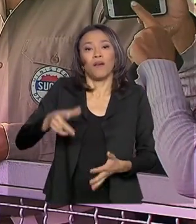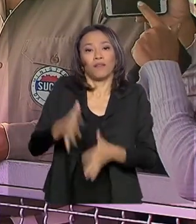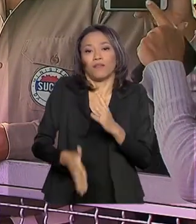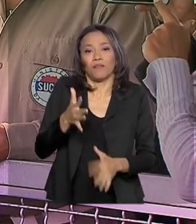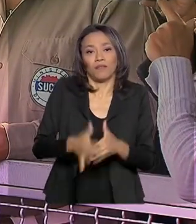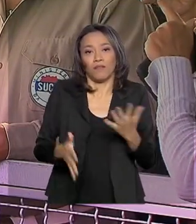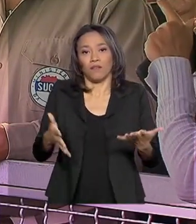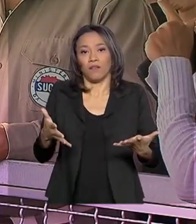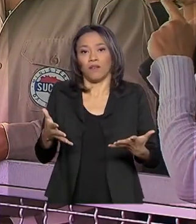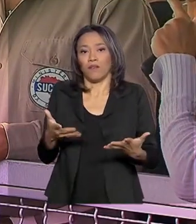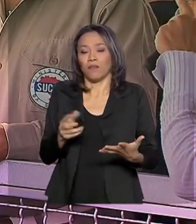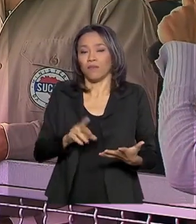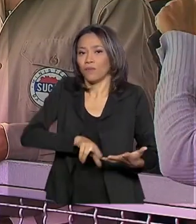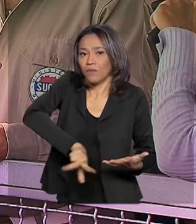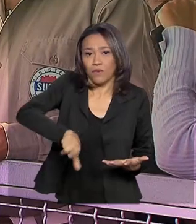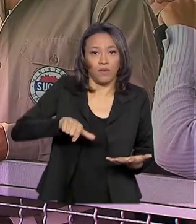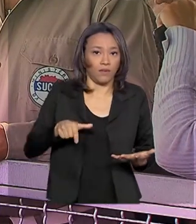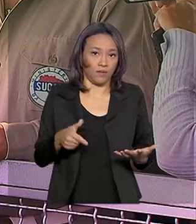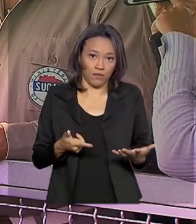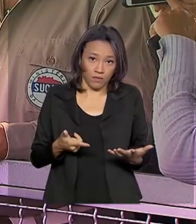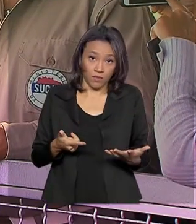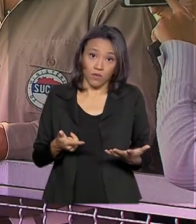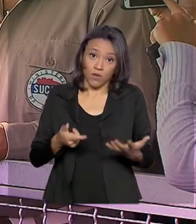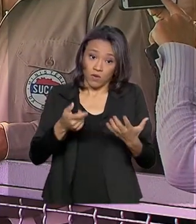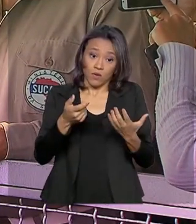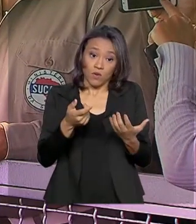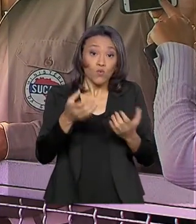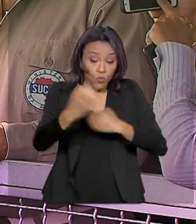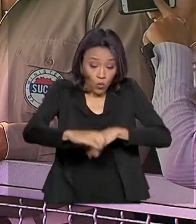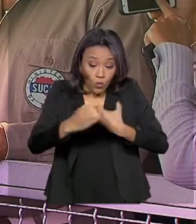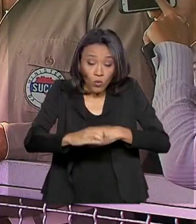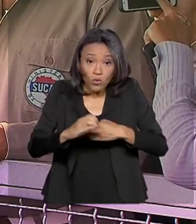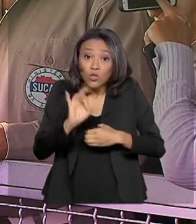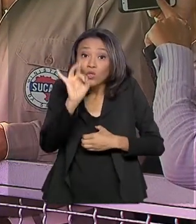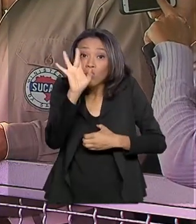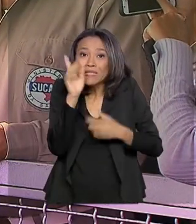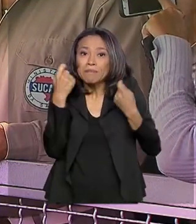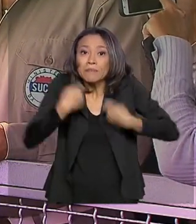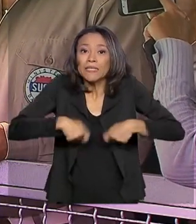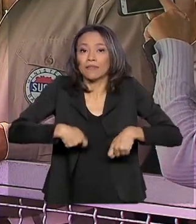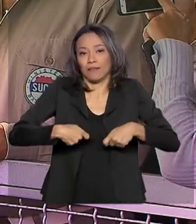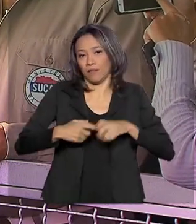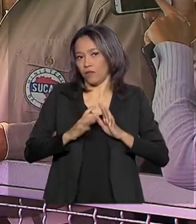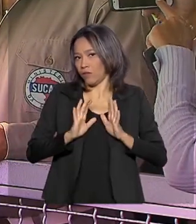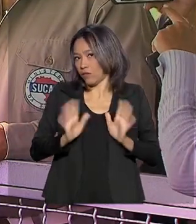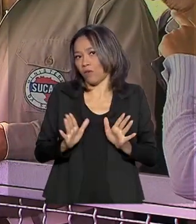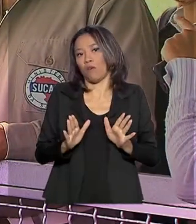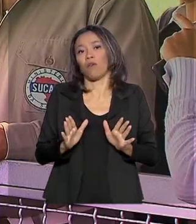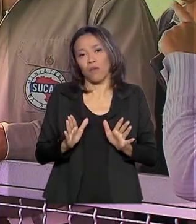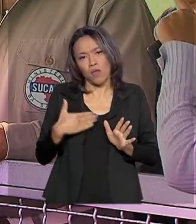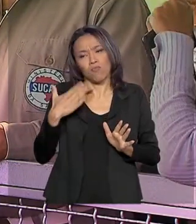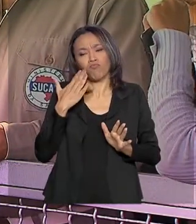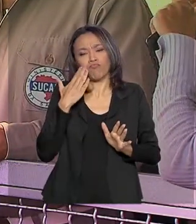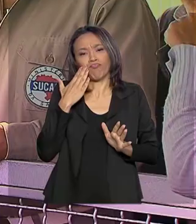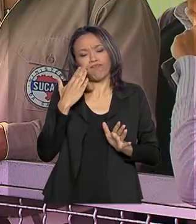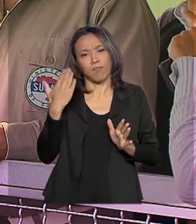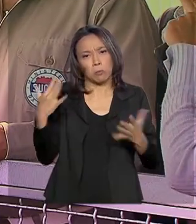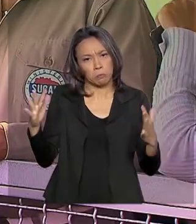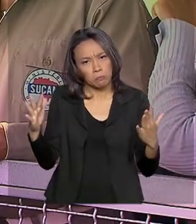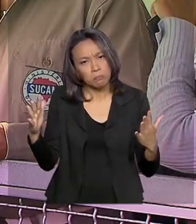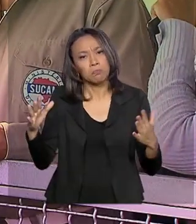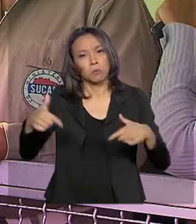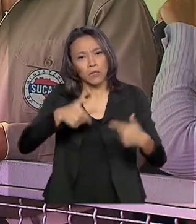os concursos públicos, só os essenciais. Essa que é a ideia. Reconheça o trabalho do servidor público.